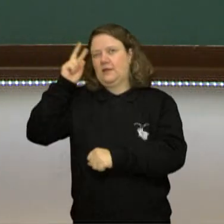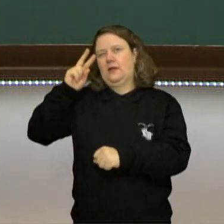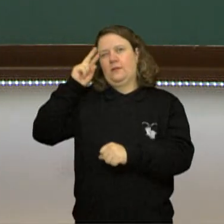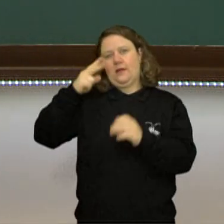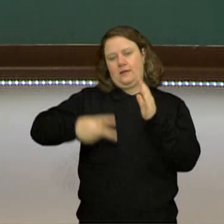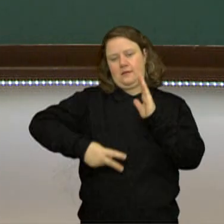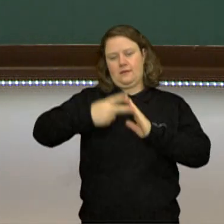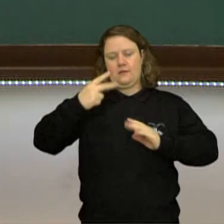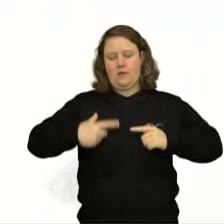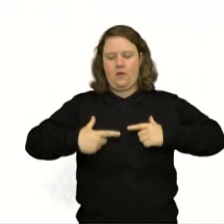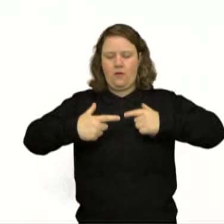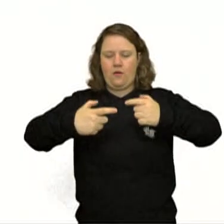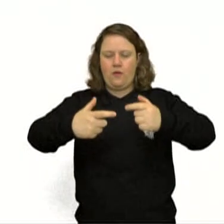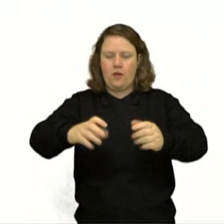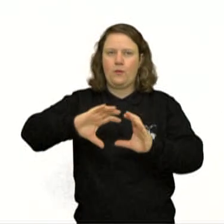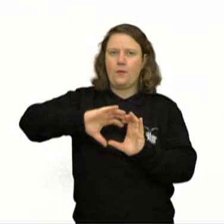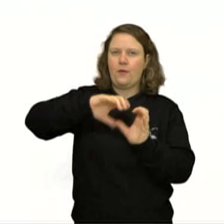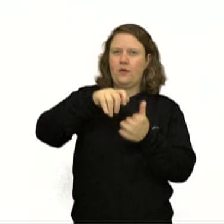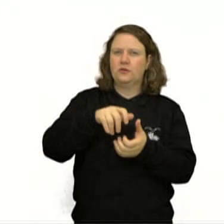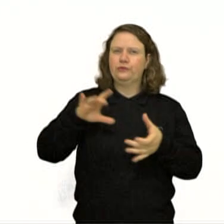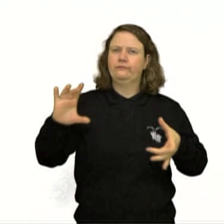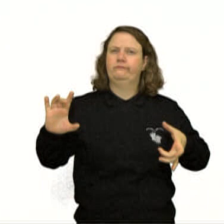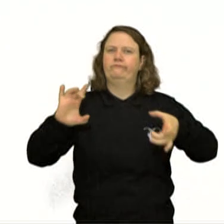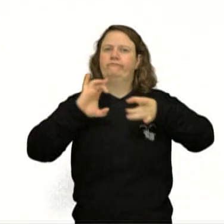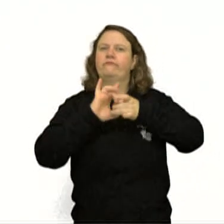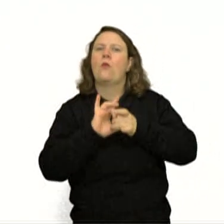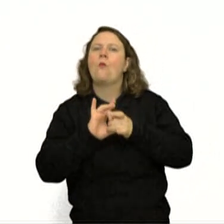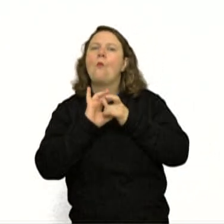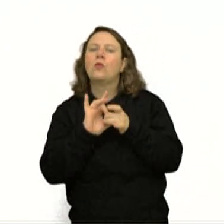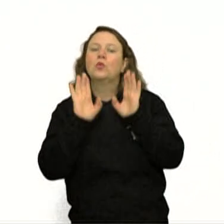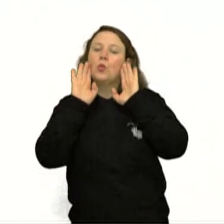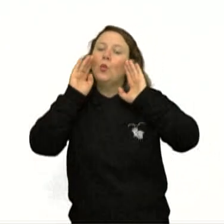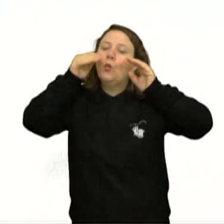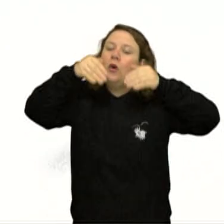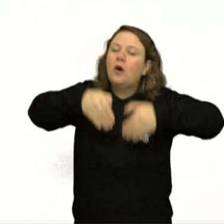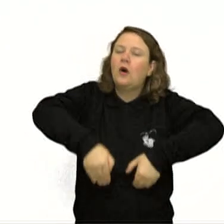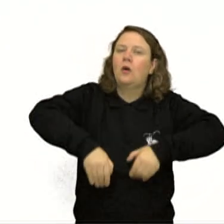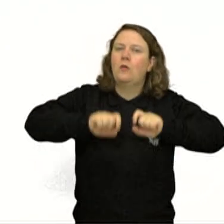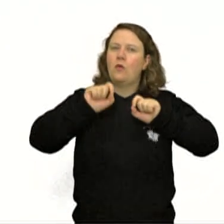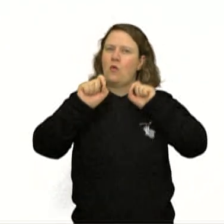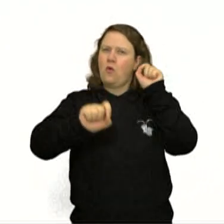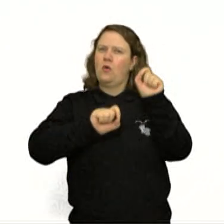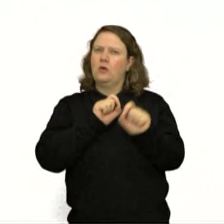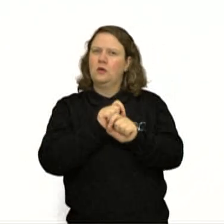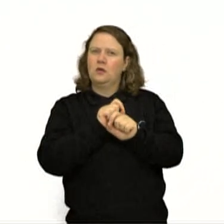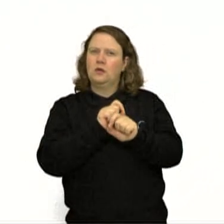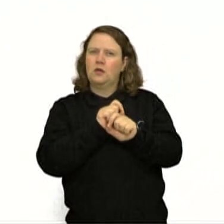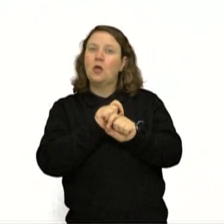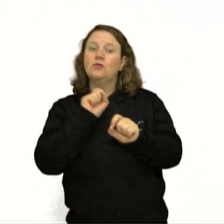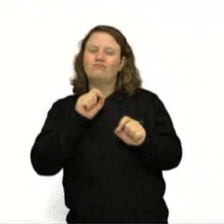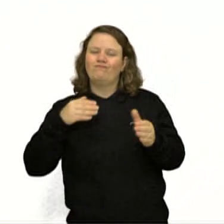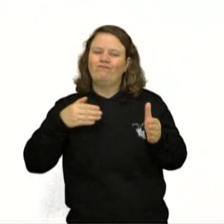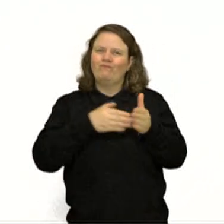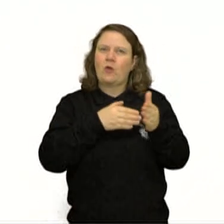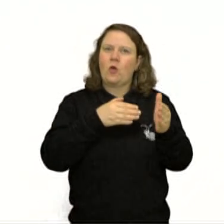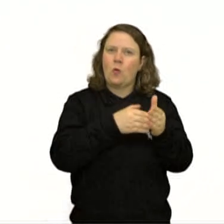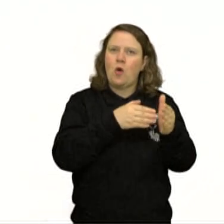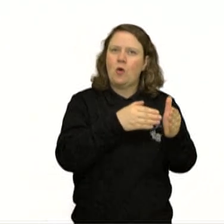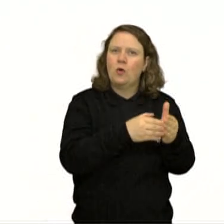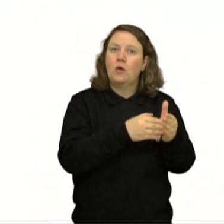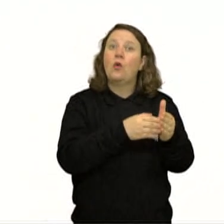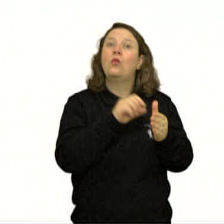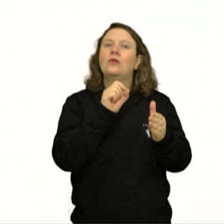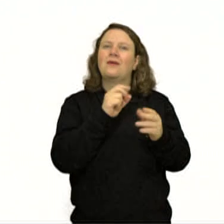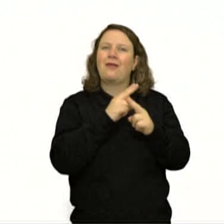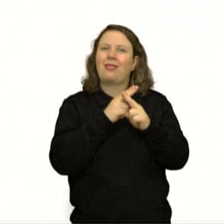Segunda Guerra Mundial ocorreu uma grande aliança internacional visando combater os regimes nazifascistas. Essa aliança